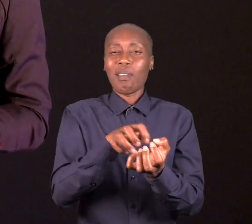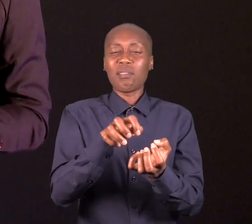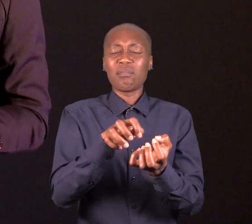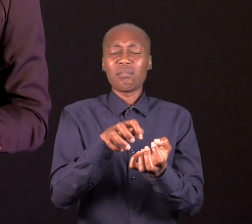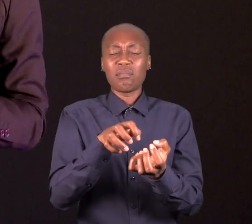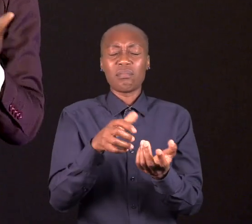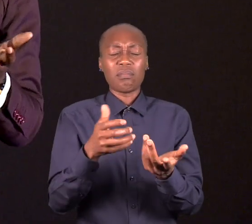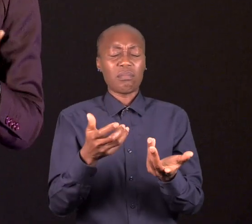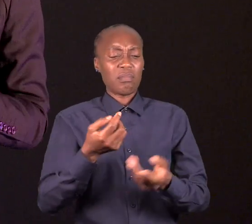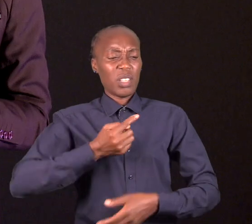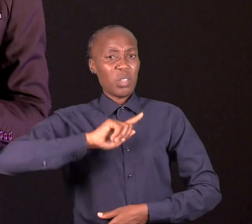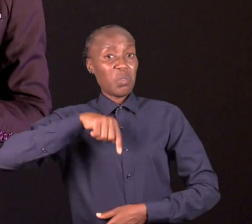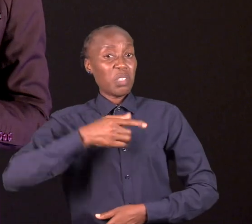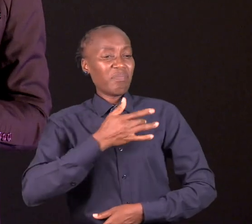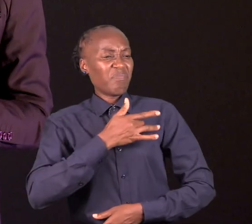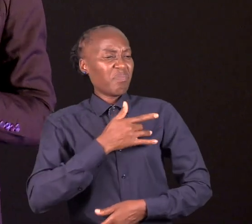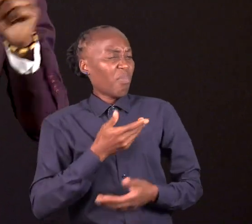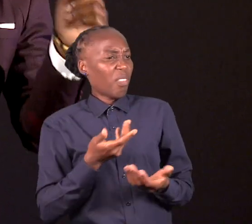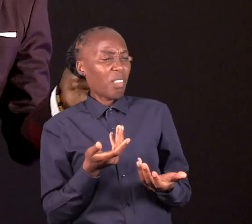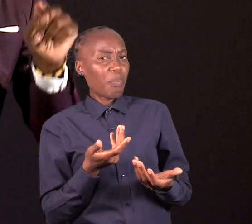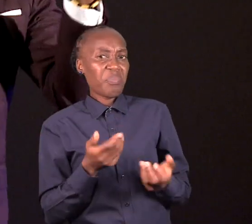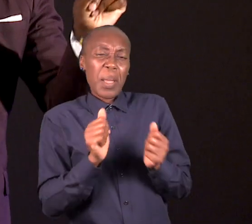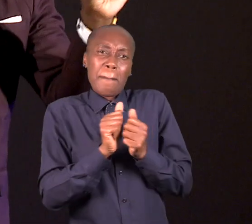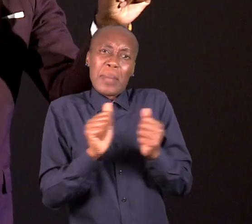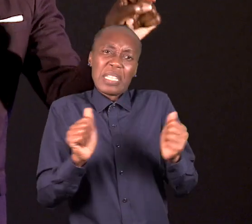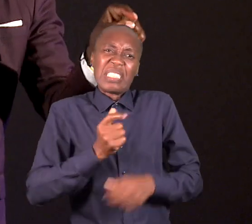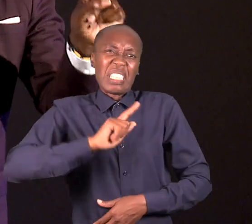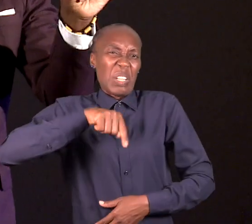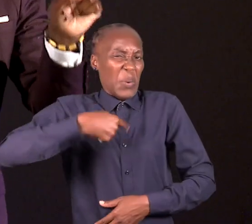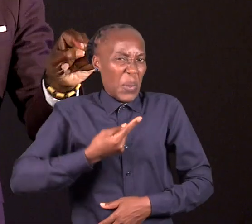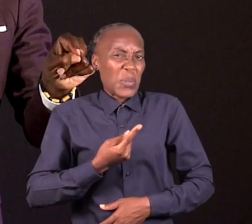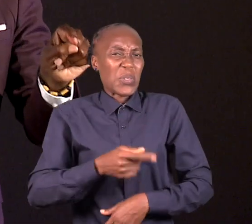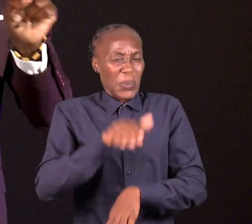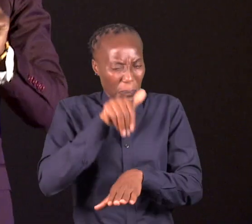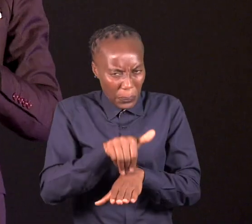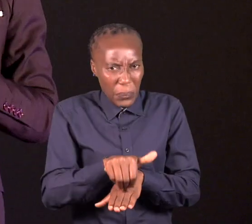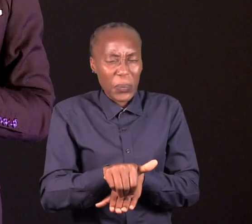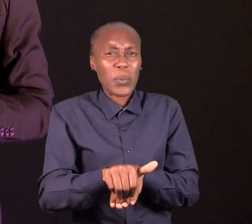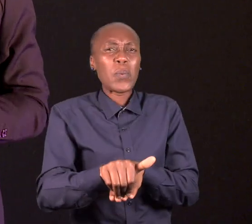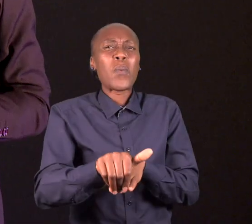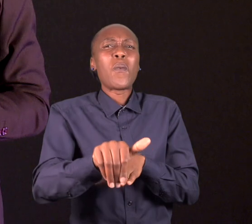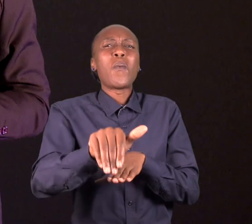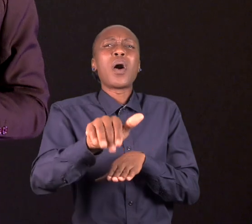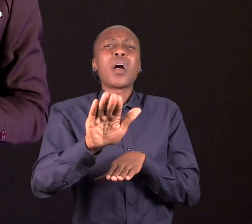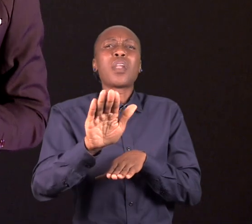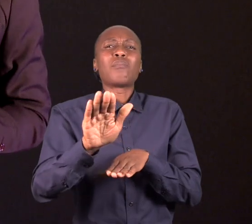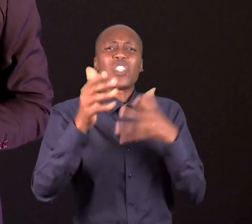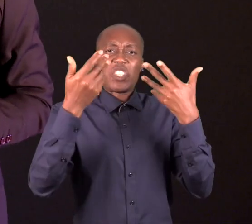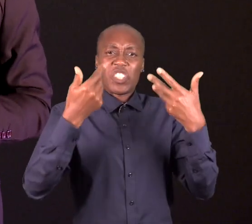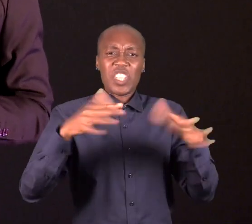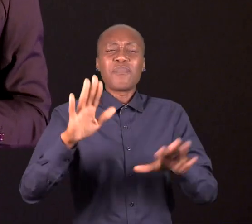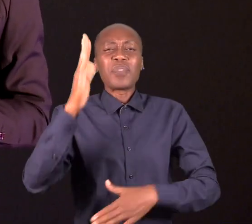nós. Isso incomodava-nos. Felizmente, as nossas convicções, de momento algum, traíram-nos. Porque